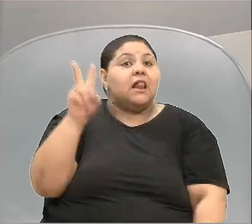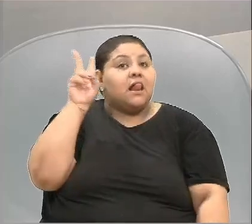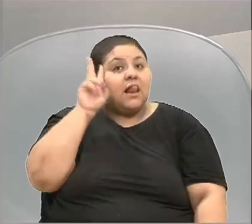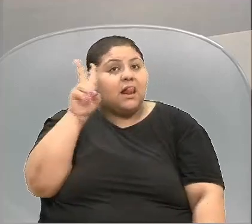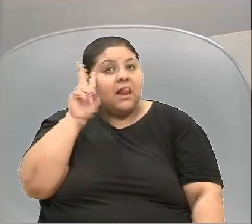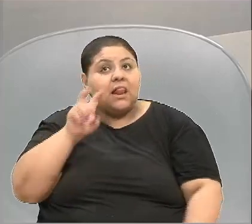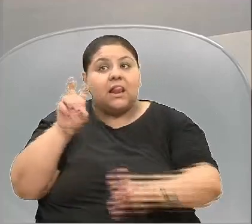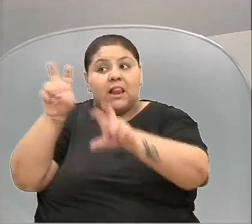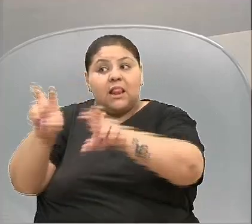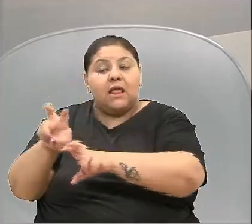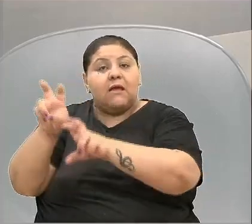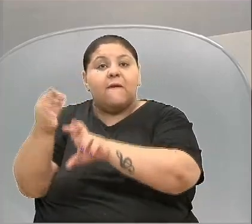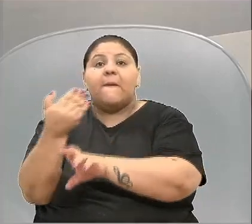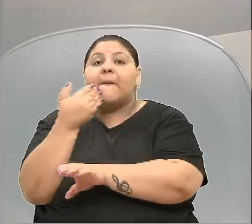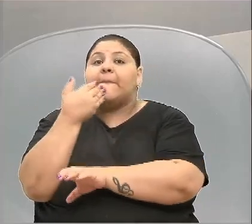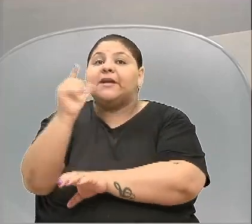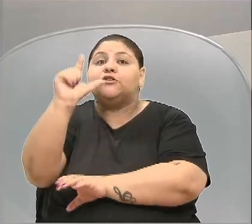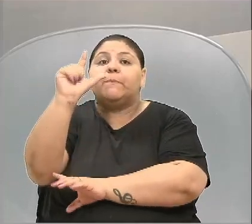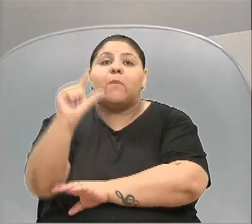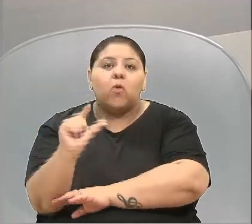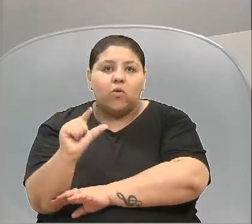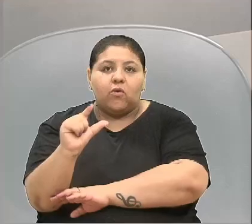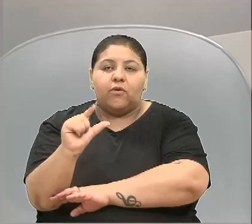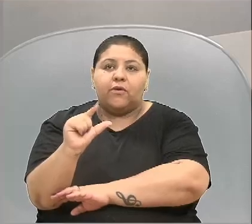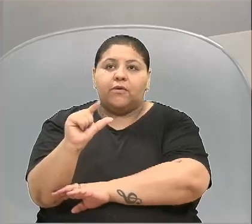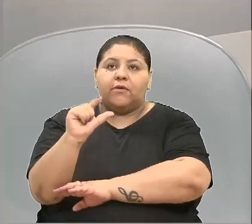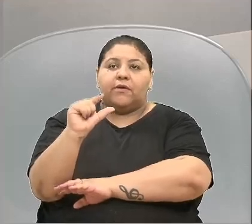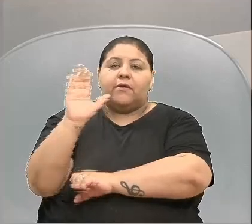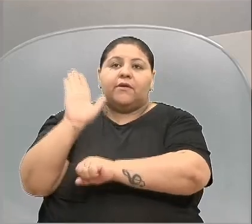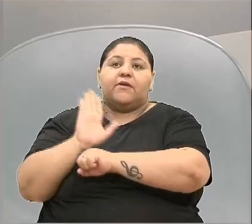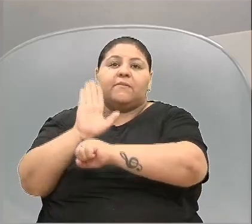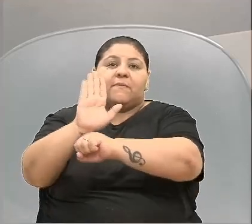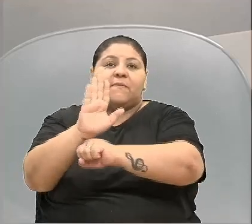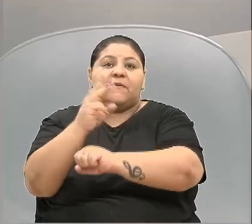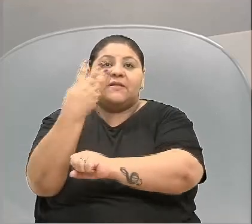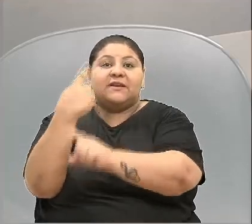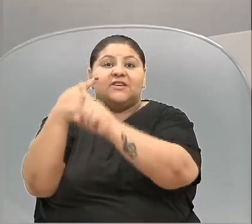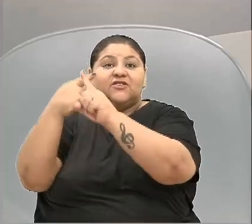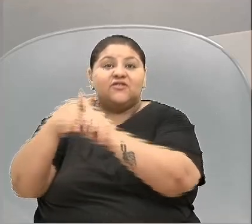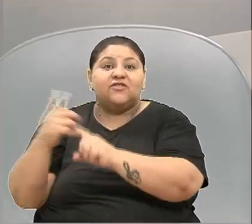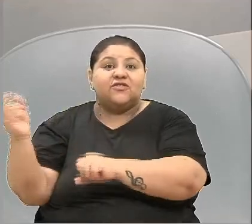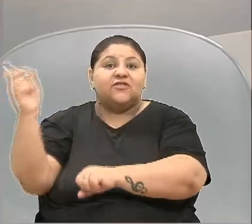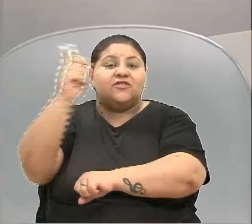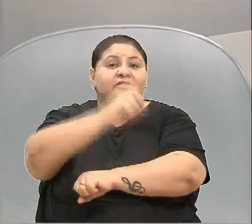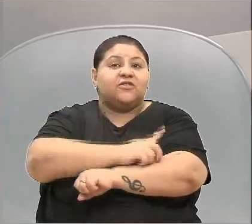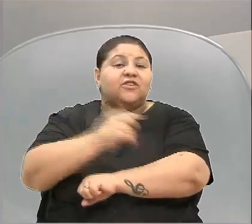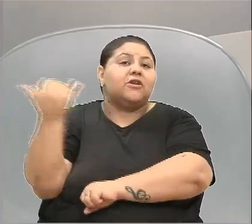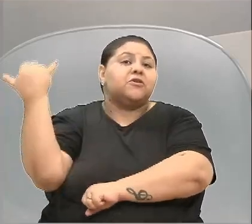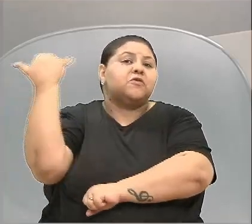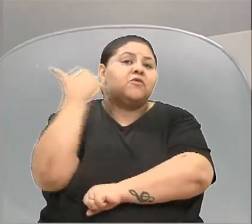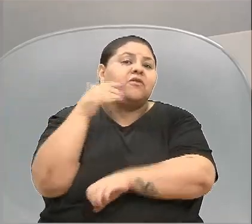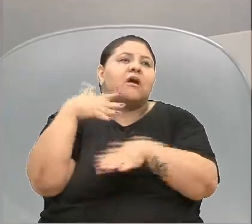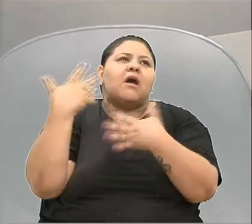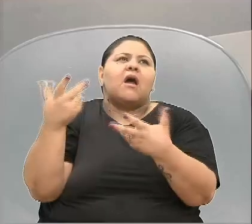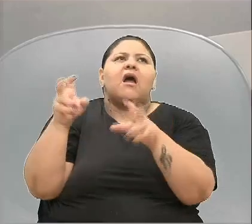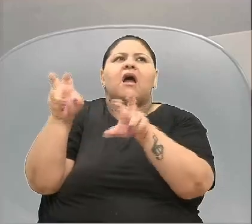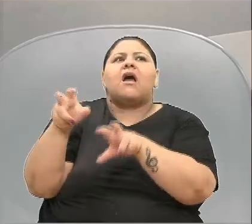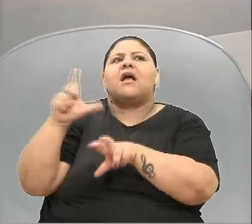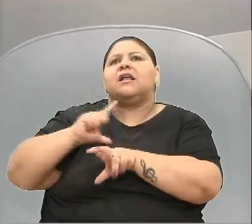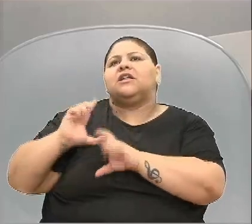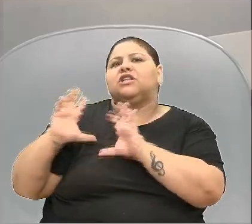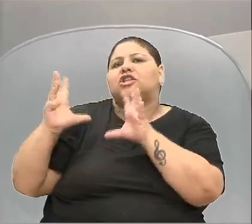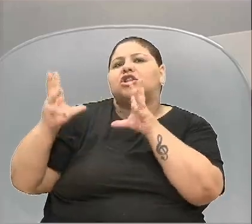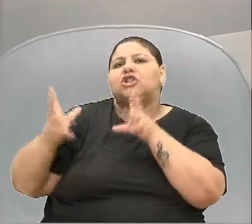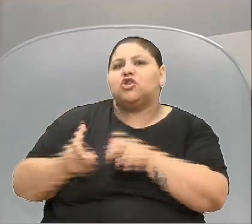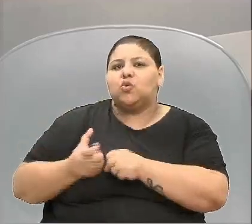agricultor pede muito pouco, ele contribui três vezes por dia, e eu escuto ainda, ah, o agricultor, lá tem tudo,